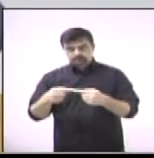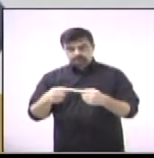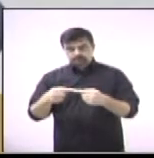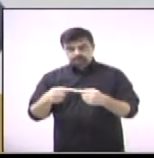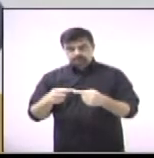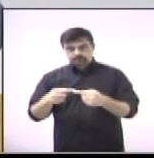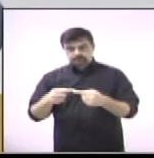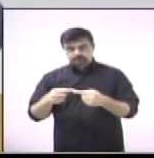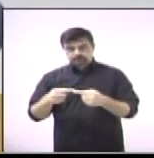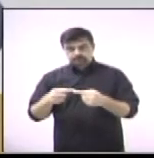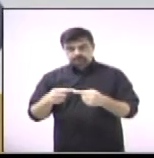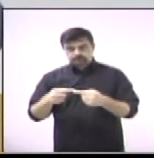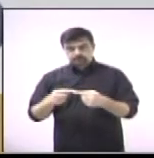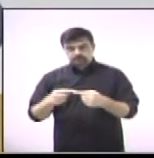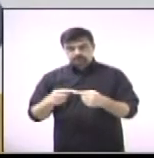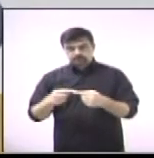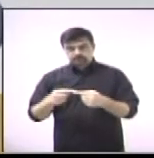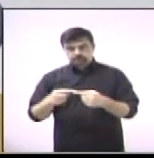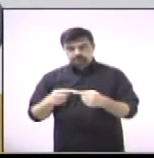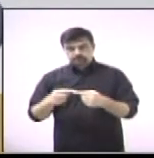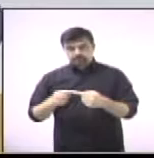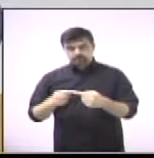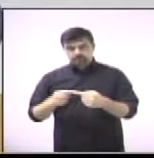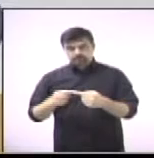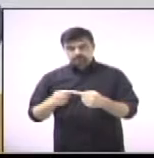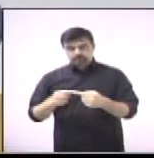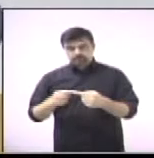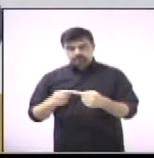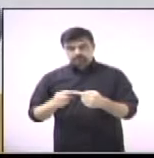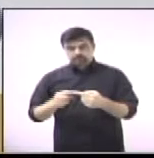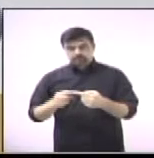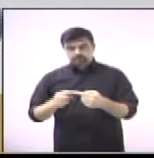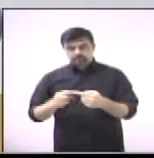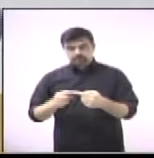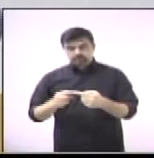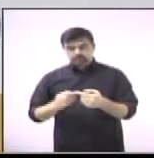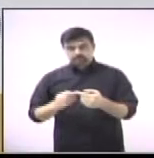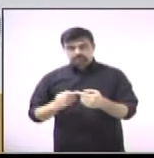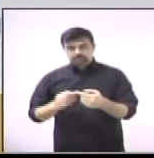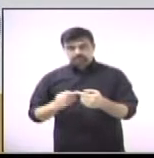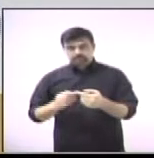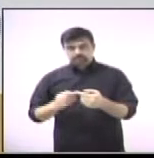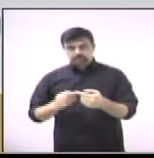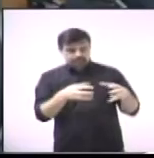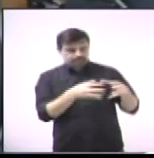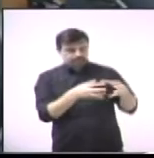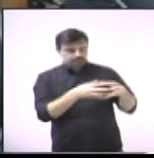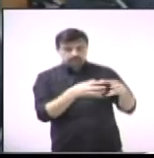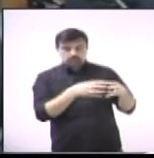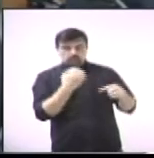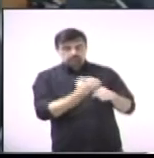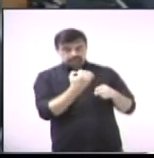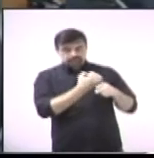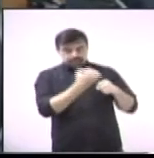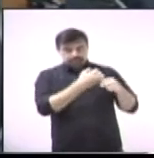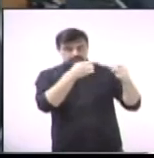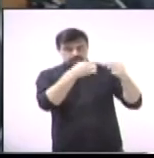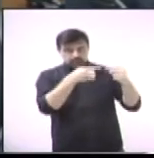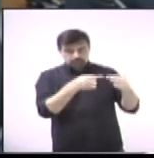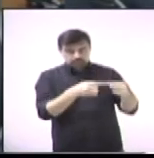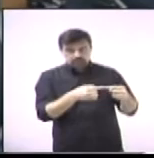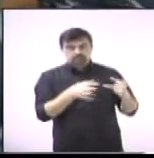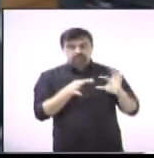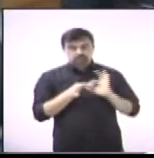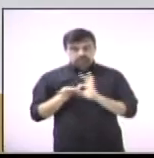da Comissão de Justiça, número 50 da Comissão de Finanças e 54 da Comissão de Obras